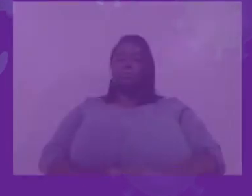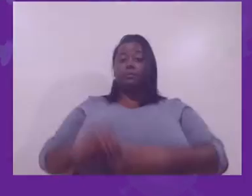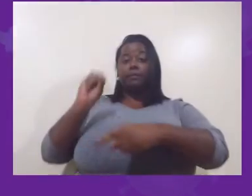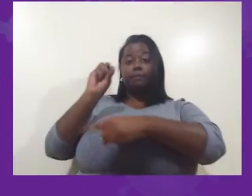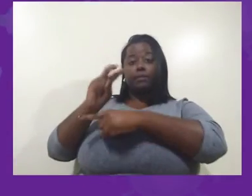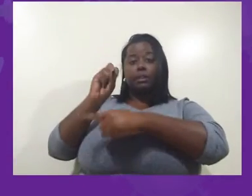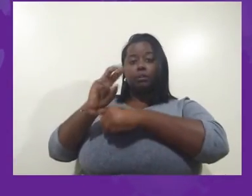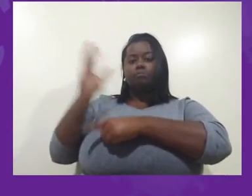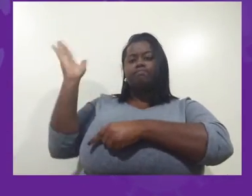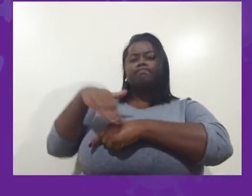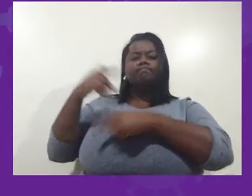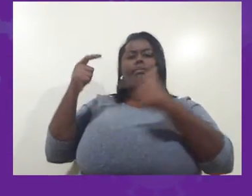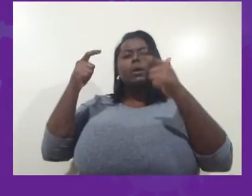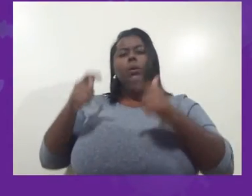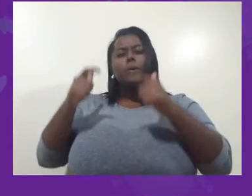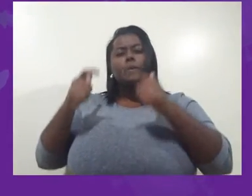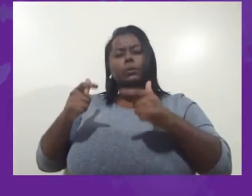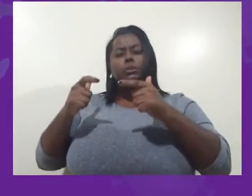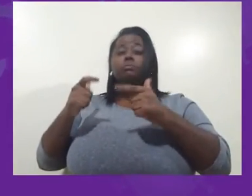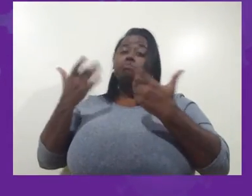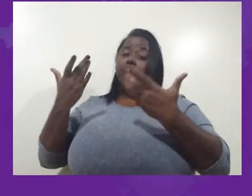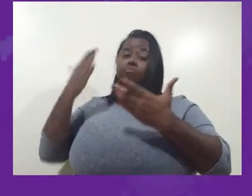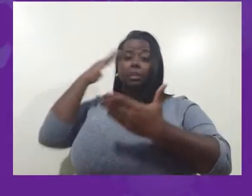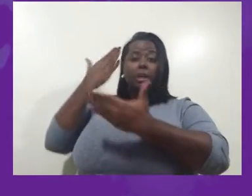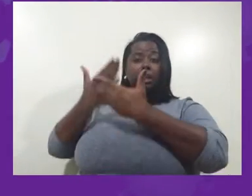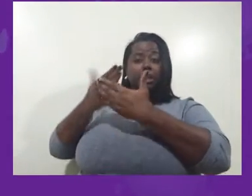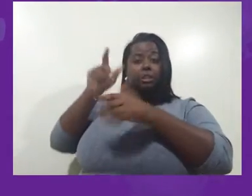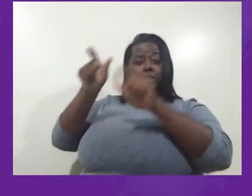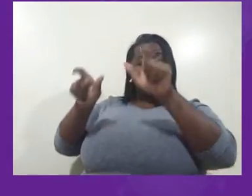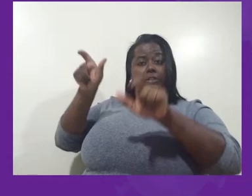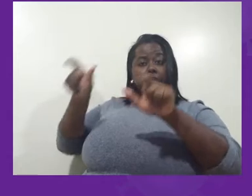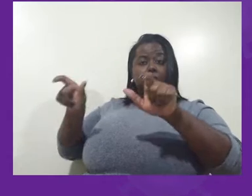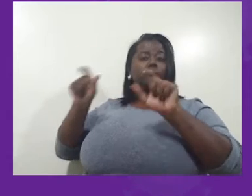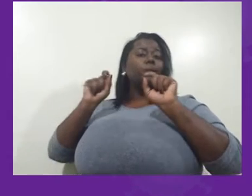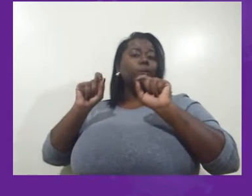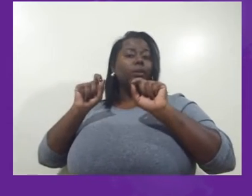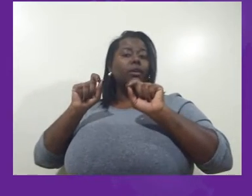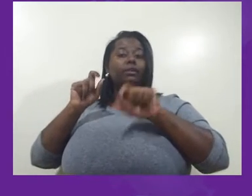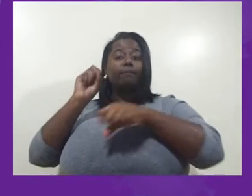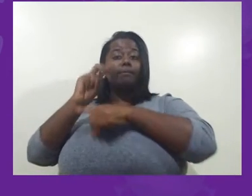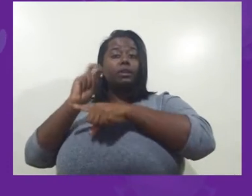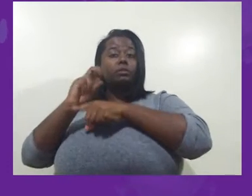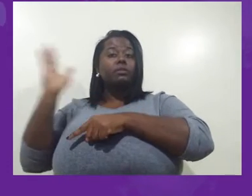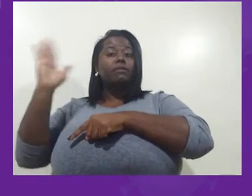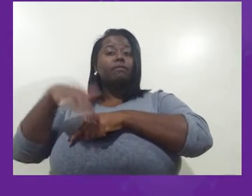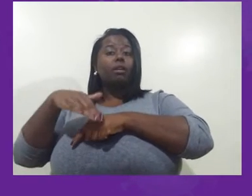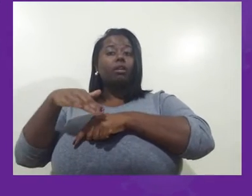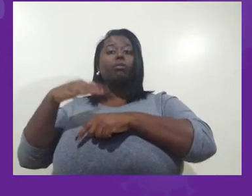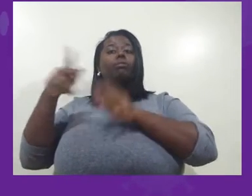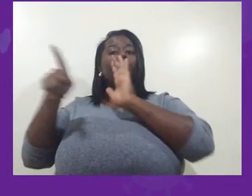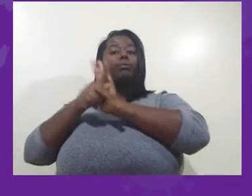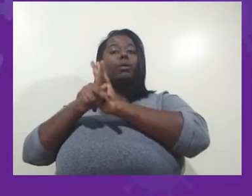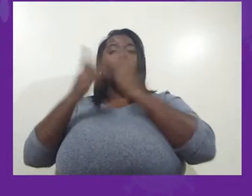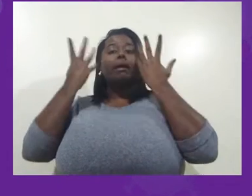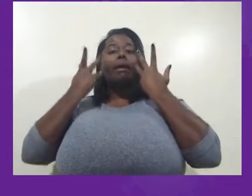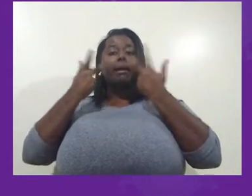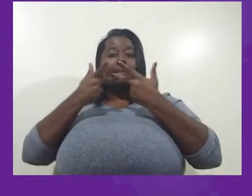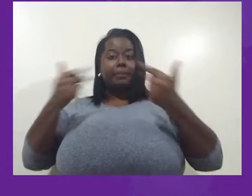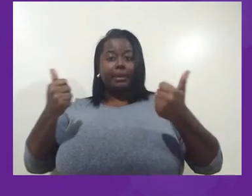A origem do vírus, até onde se sabe, provavelmente foi vindo de animais.